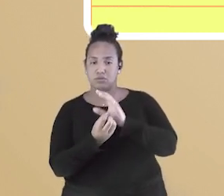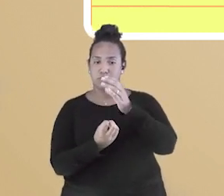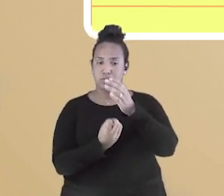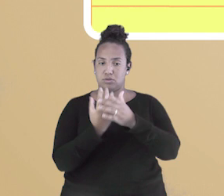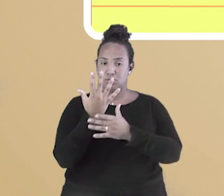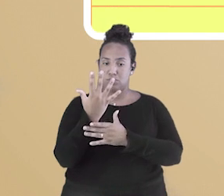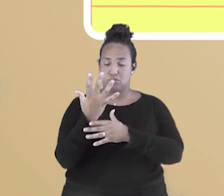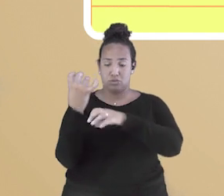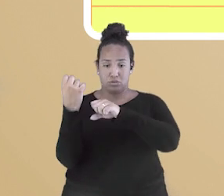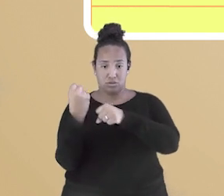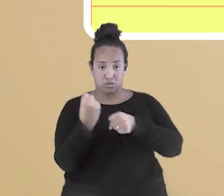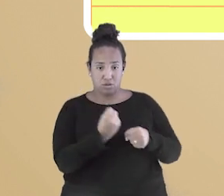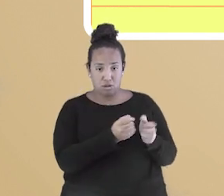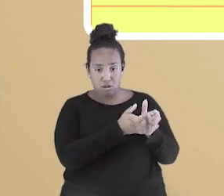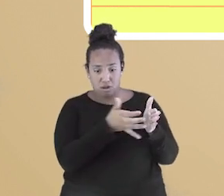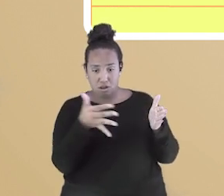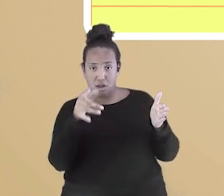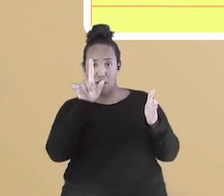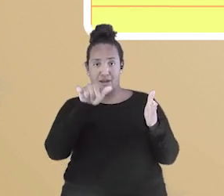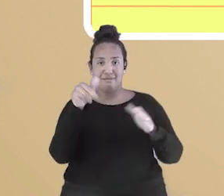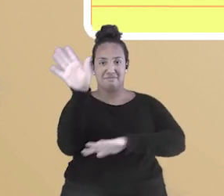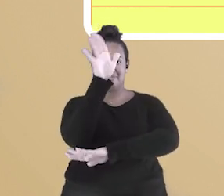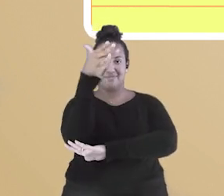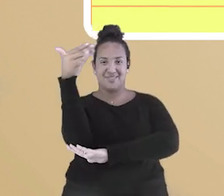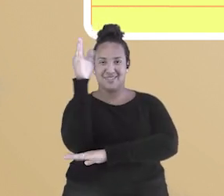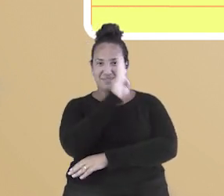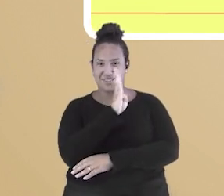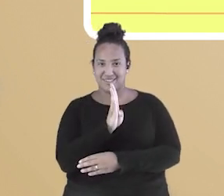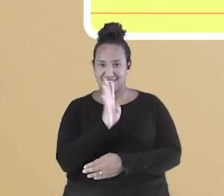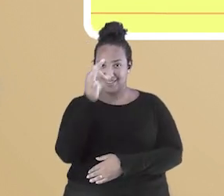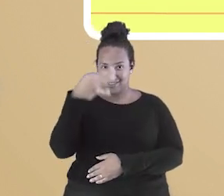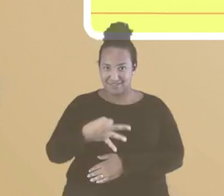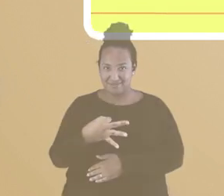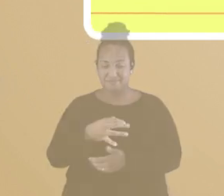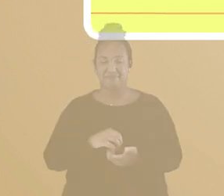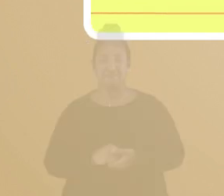república foi a nossa atual bandeira. Verdadeiro ou falso?